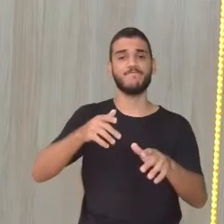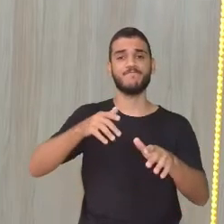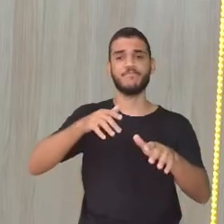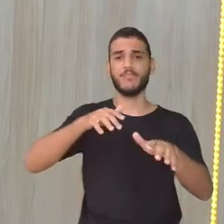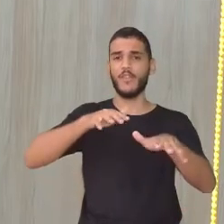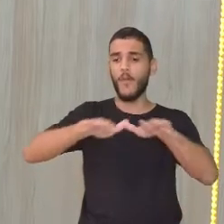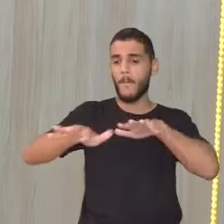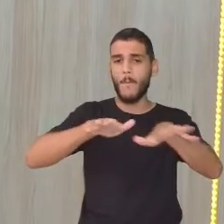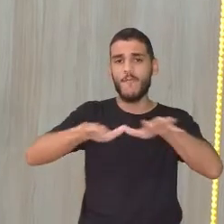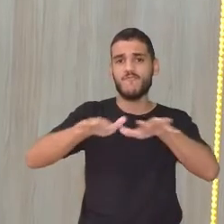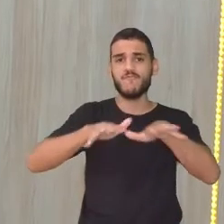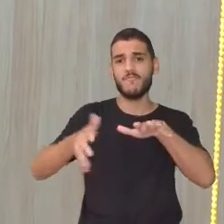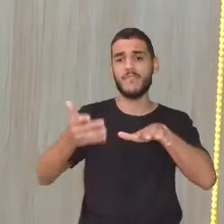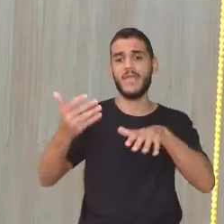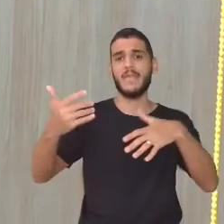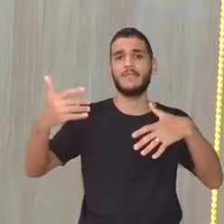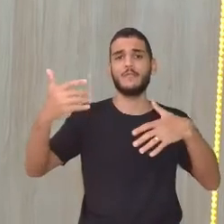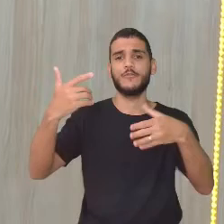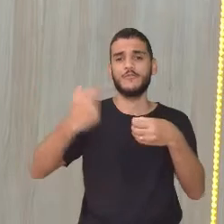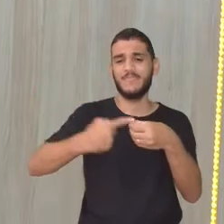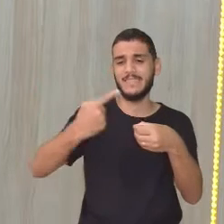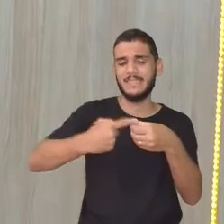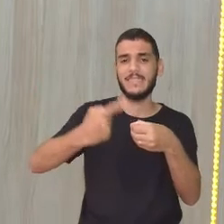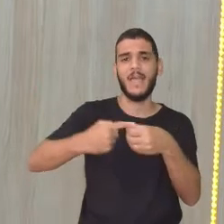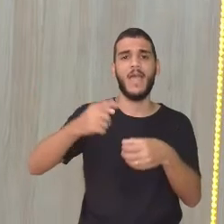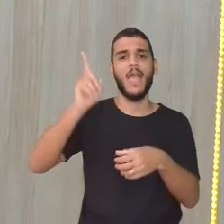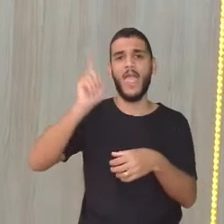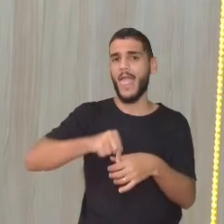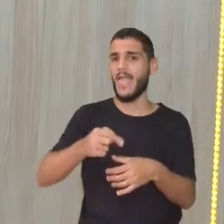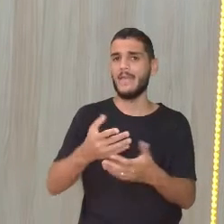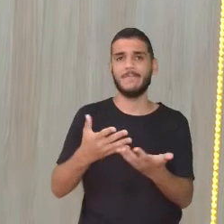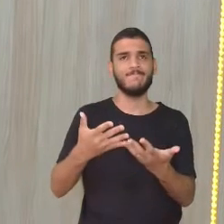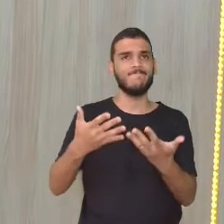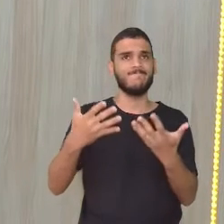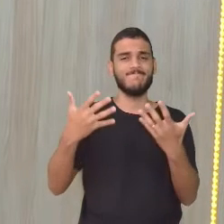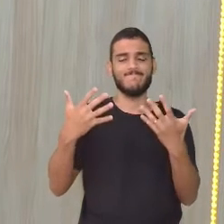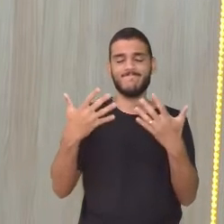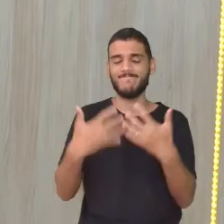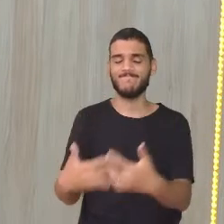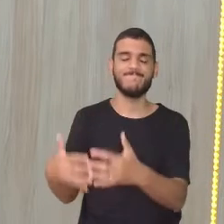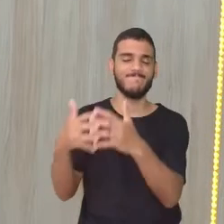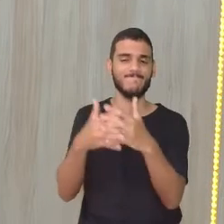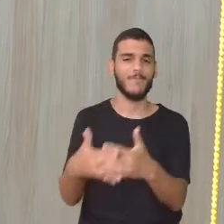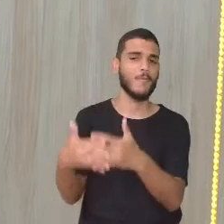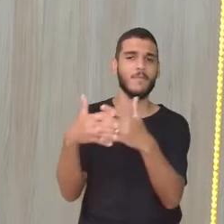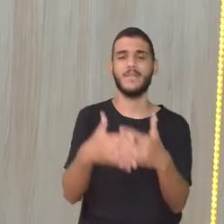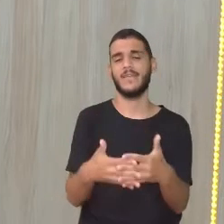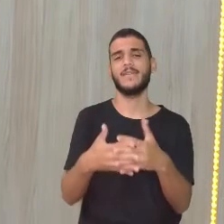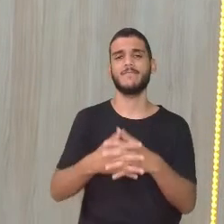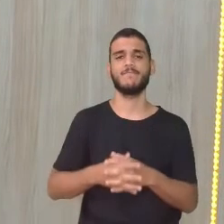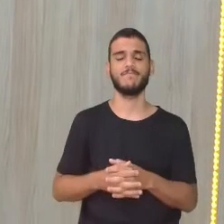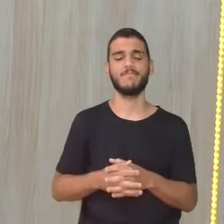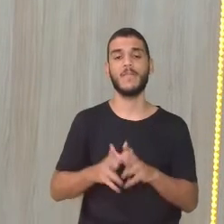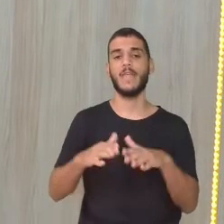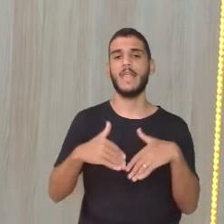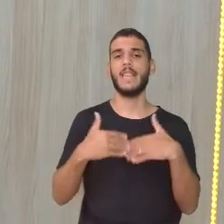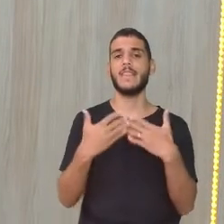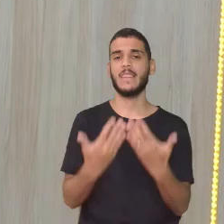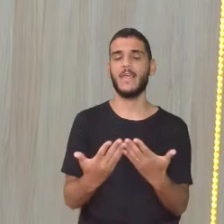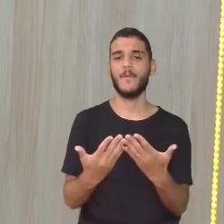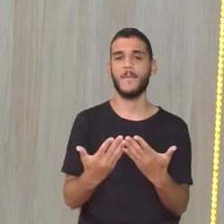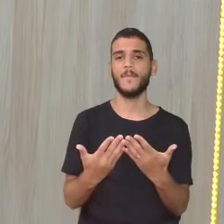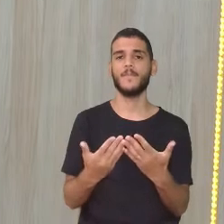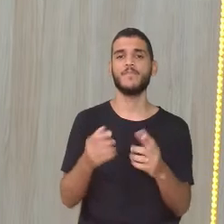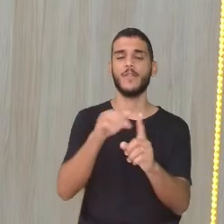cidades. A cidade, ela é mais acelerada, né? Então, isso mexe com os seres humanos, tá certo? Então, esse